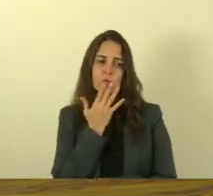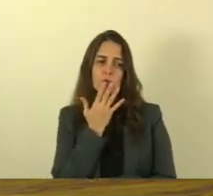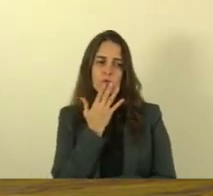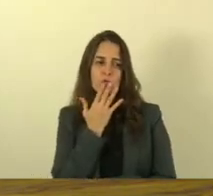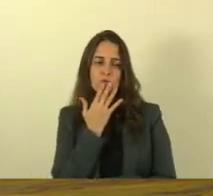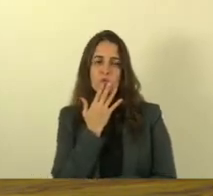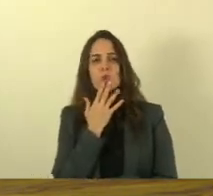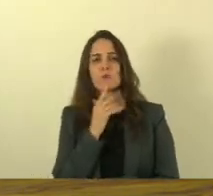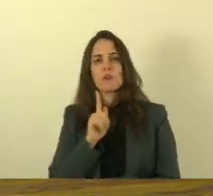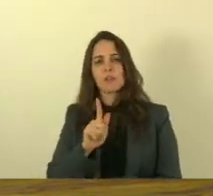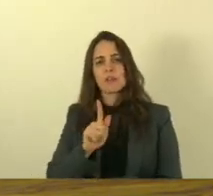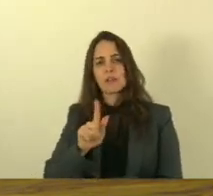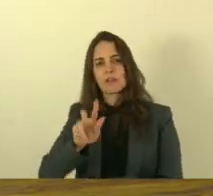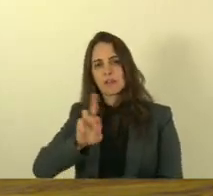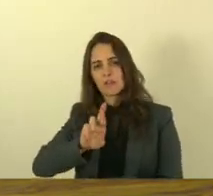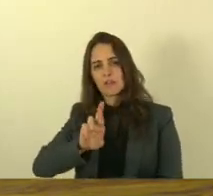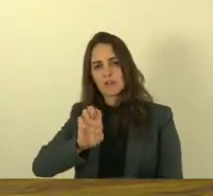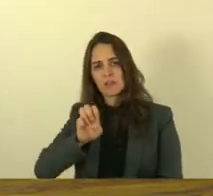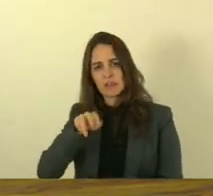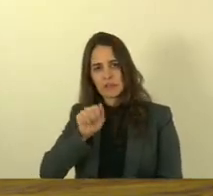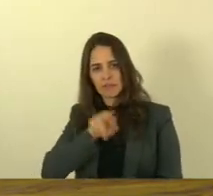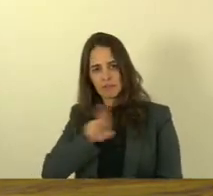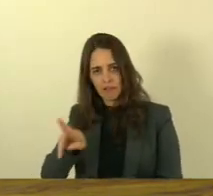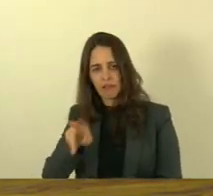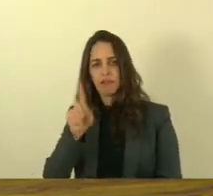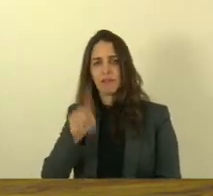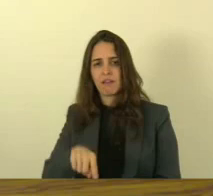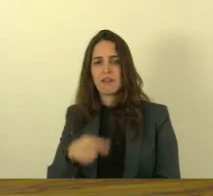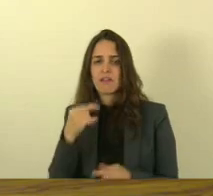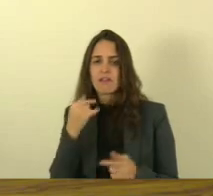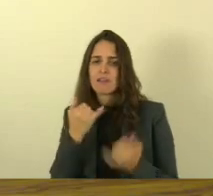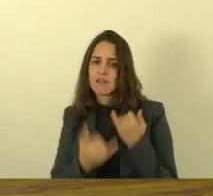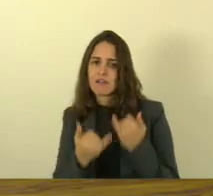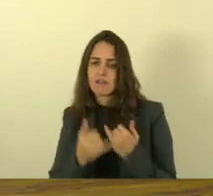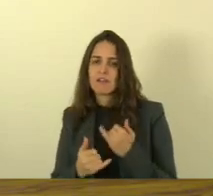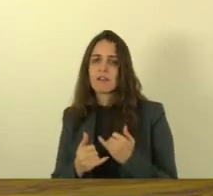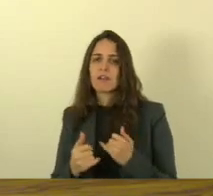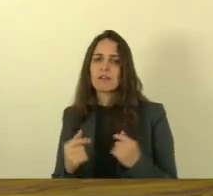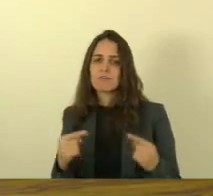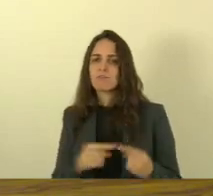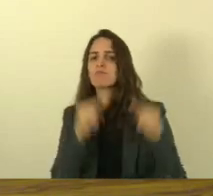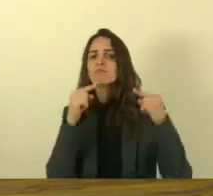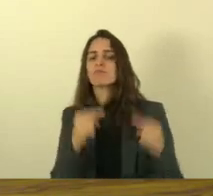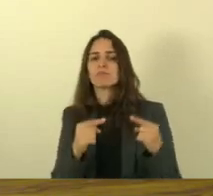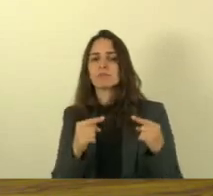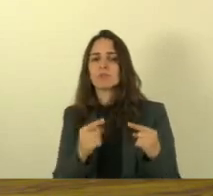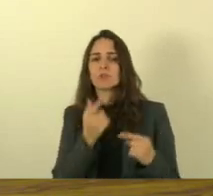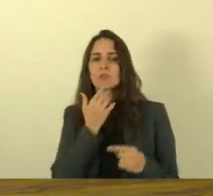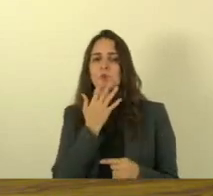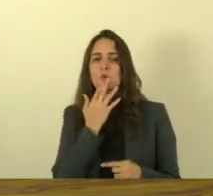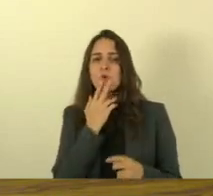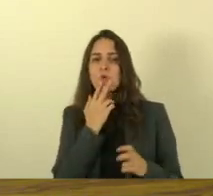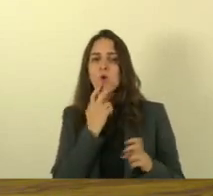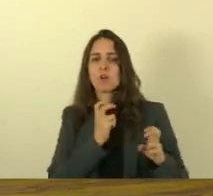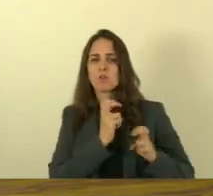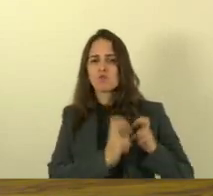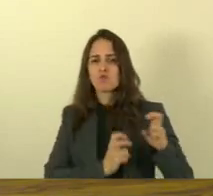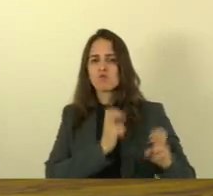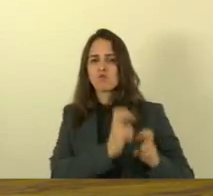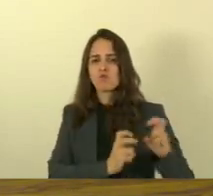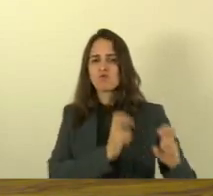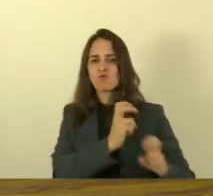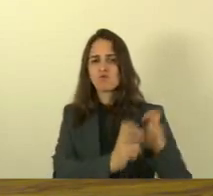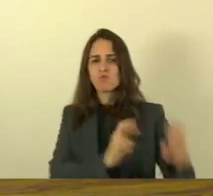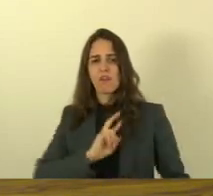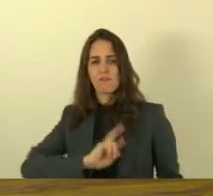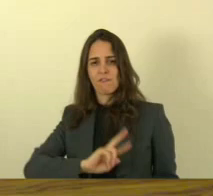o uniforme da cor grenar numa alusão e numa inspiração as locomotivas da